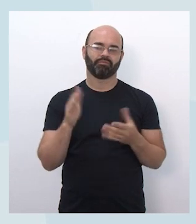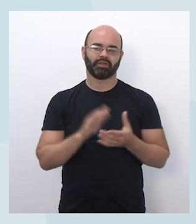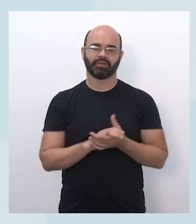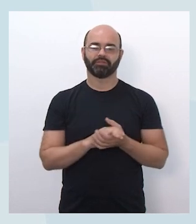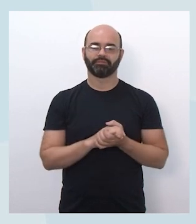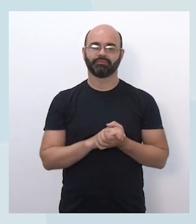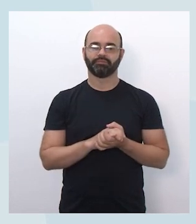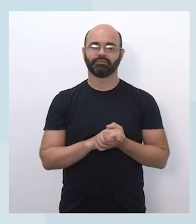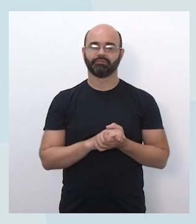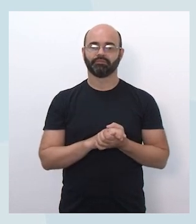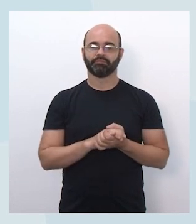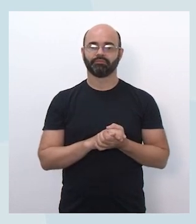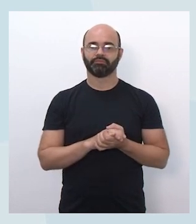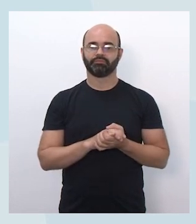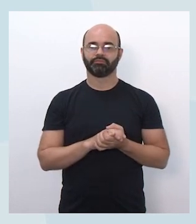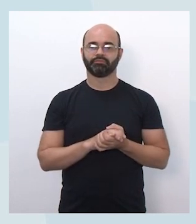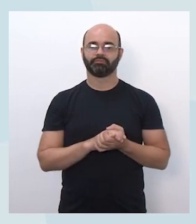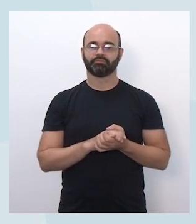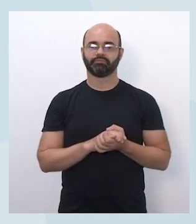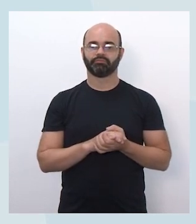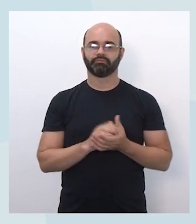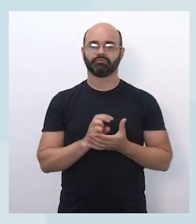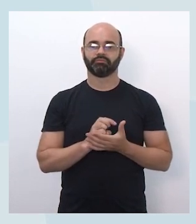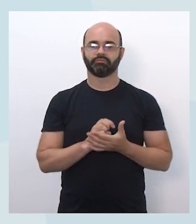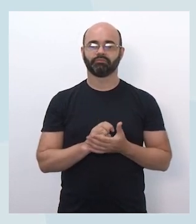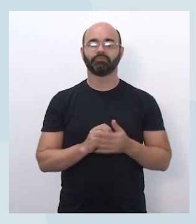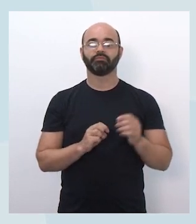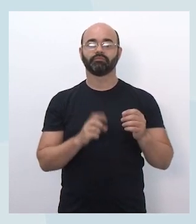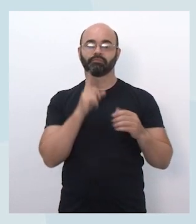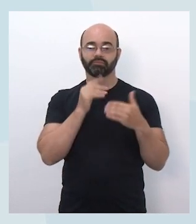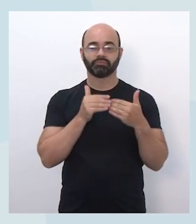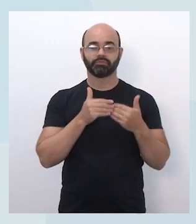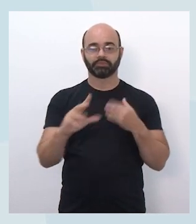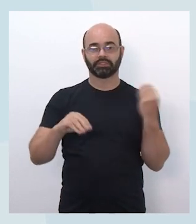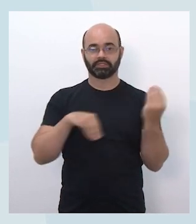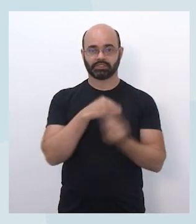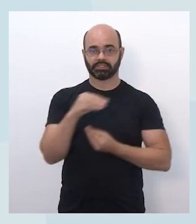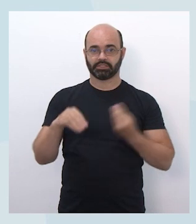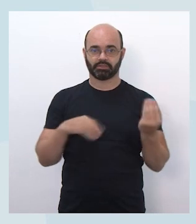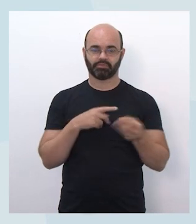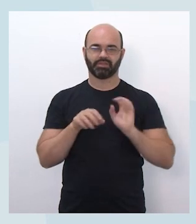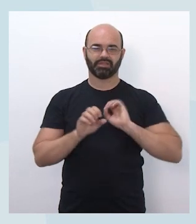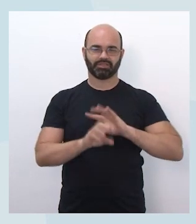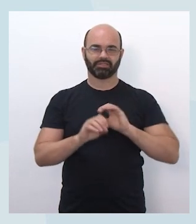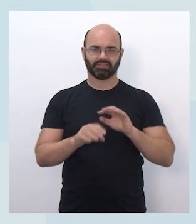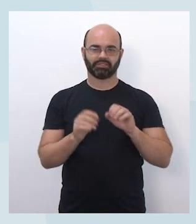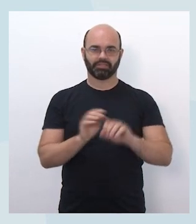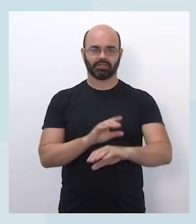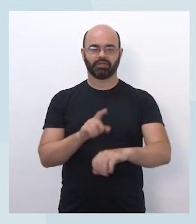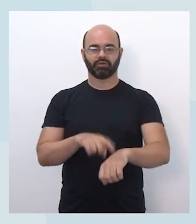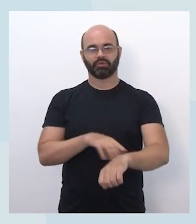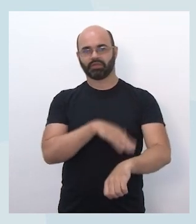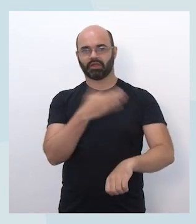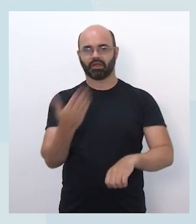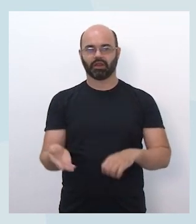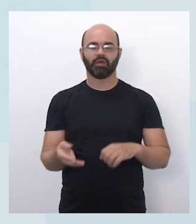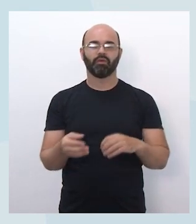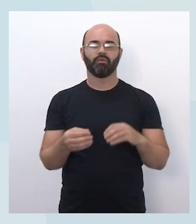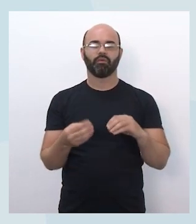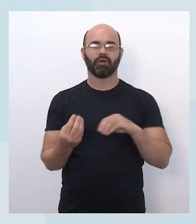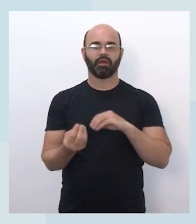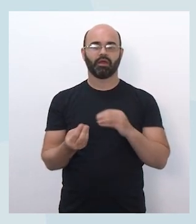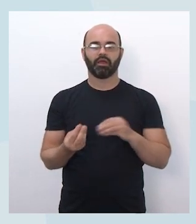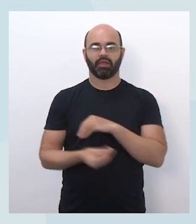que se divide entre um formato que a gente está chamando de ensino integral híbrido e um outro de ensino médio e noturno ampliado,